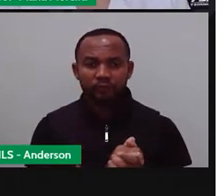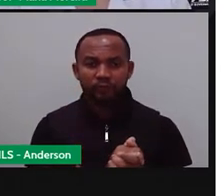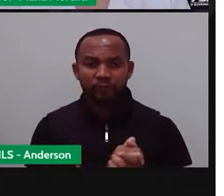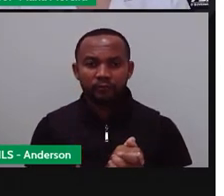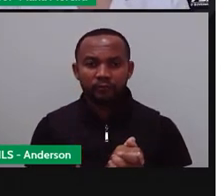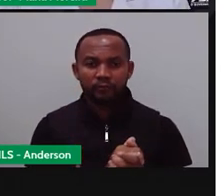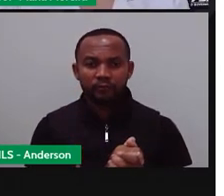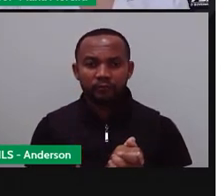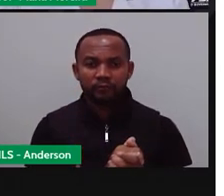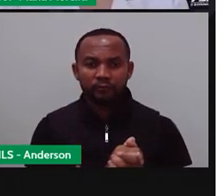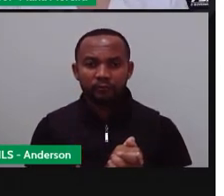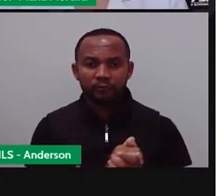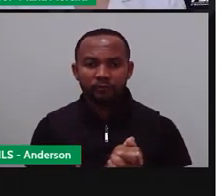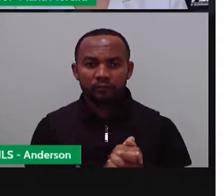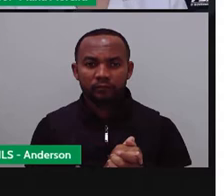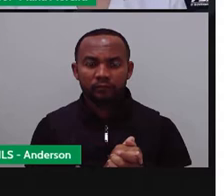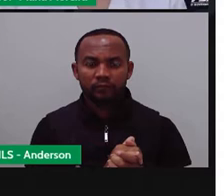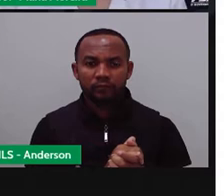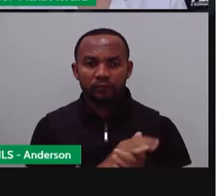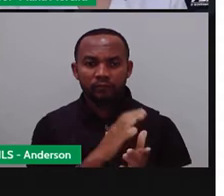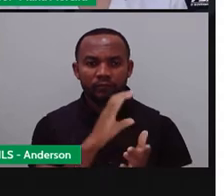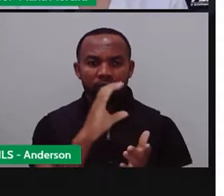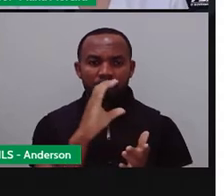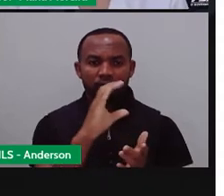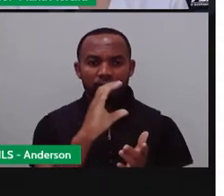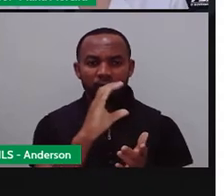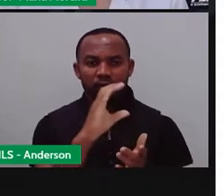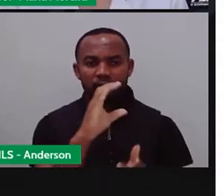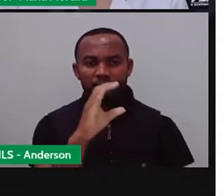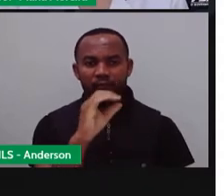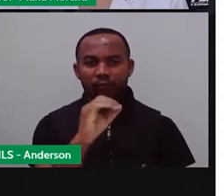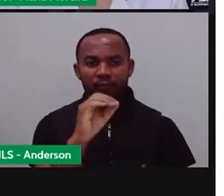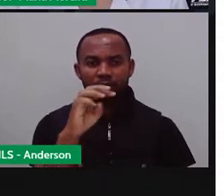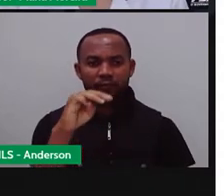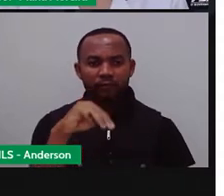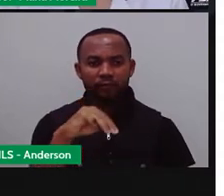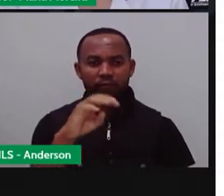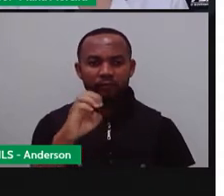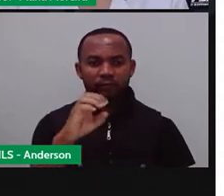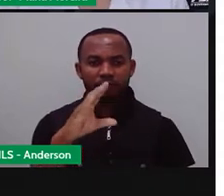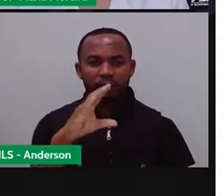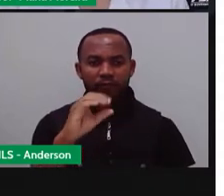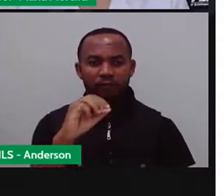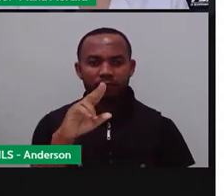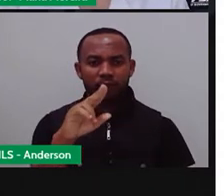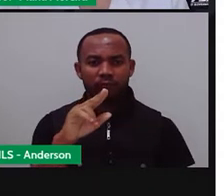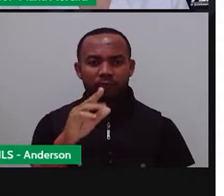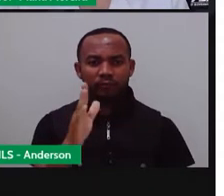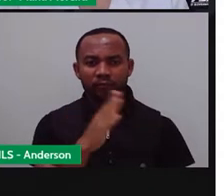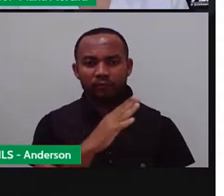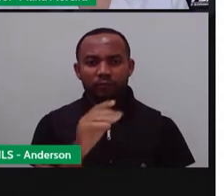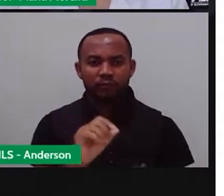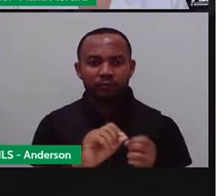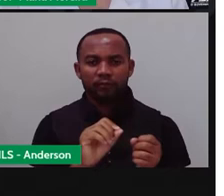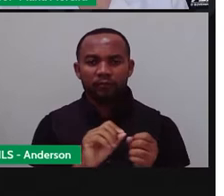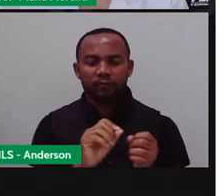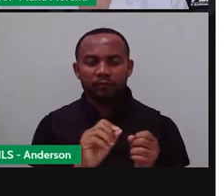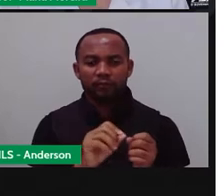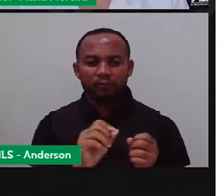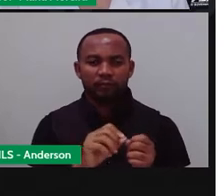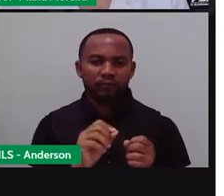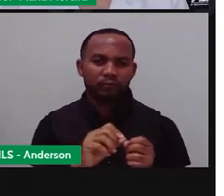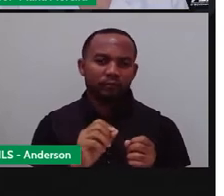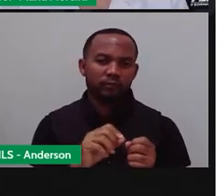teclado com defeito, né? Comeu cedo, começou aqui. Começou a fazer direito, tá? Na Universidade Católica